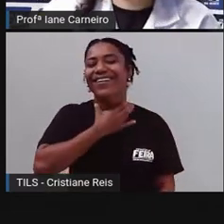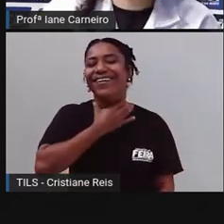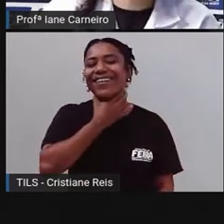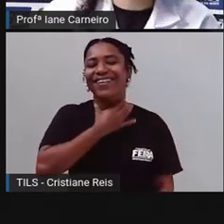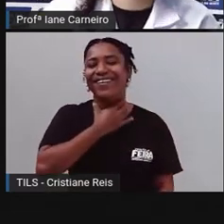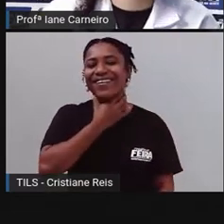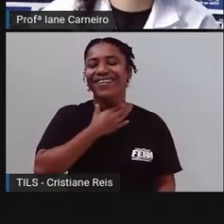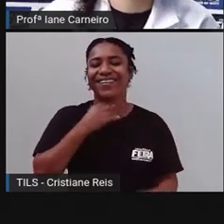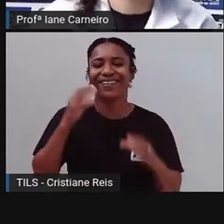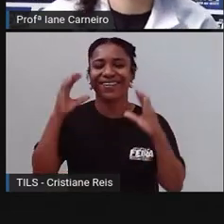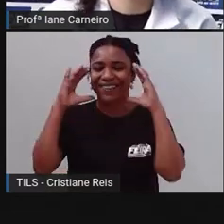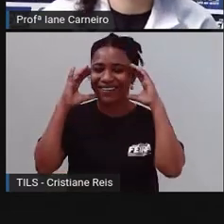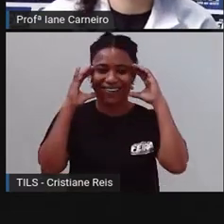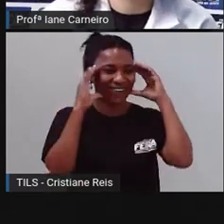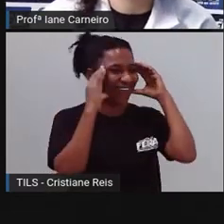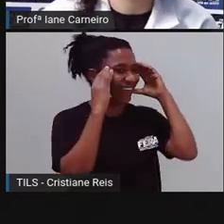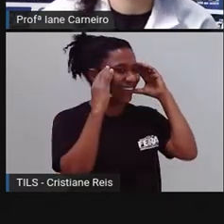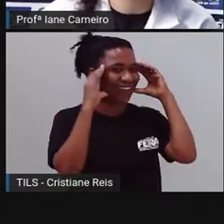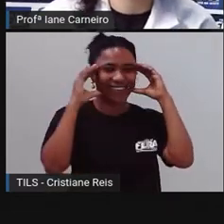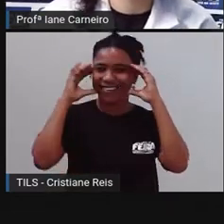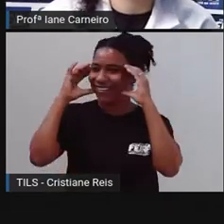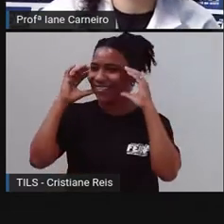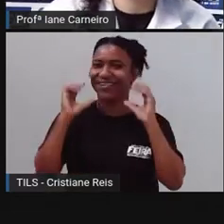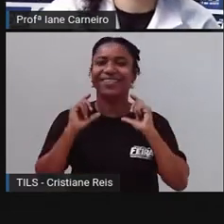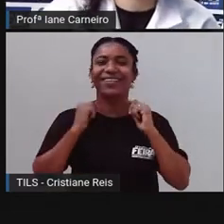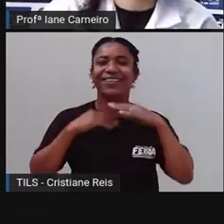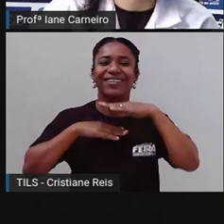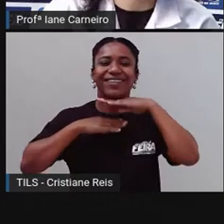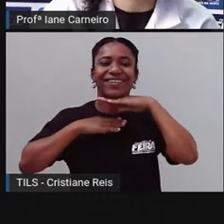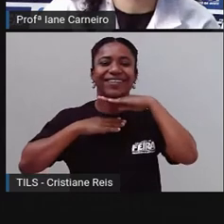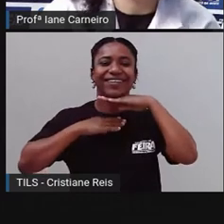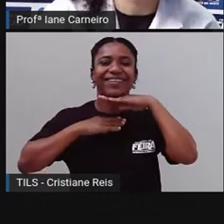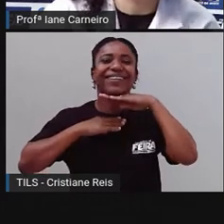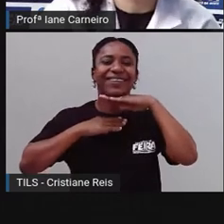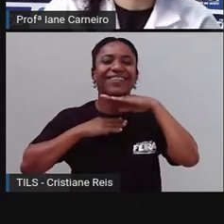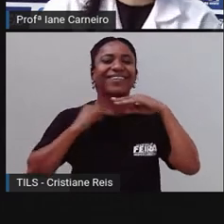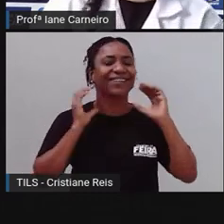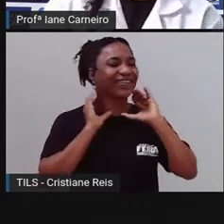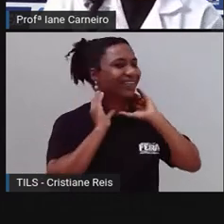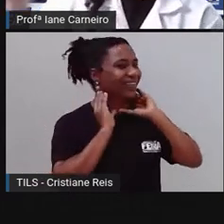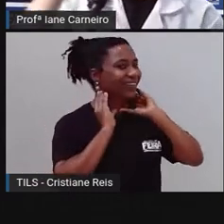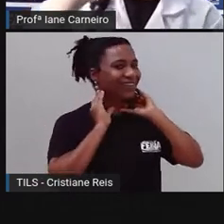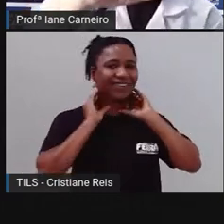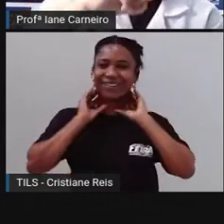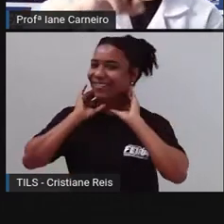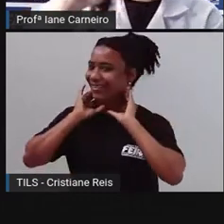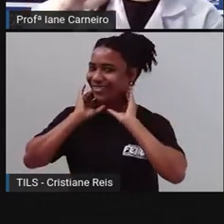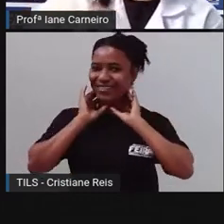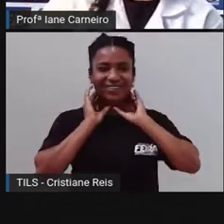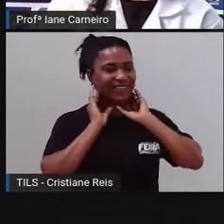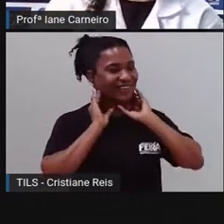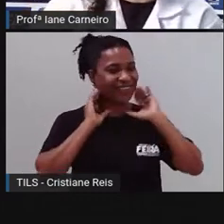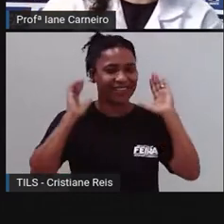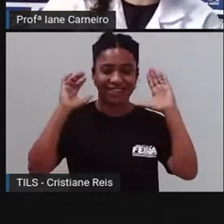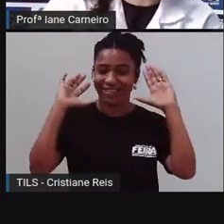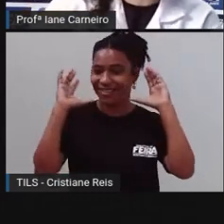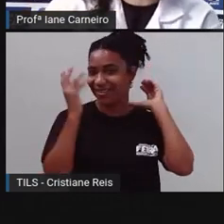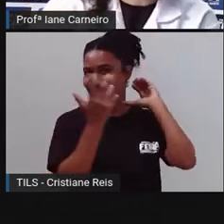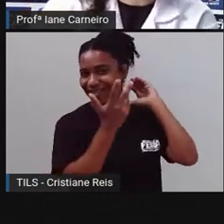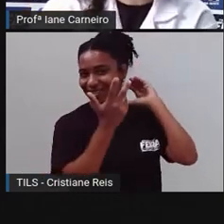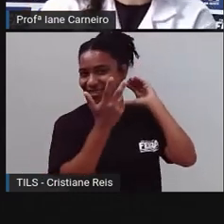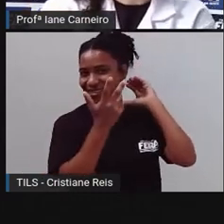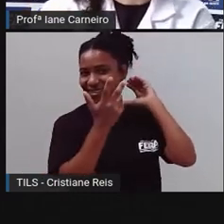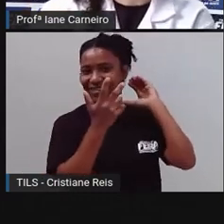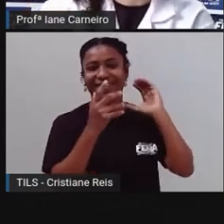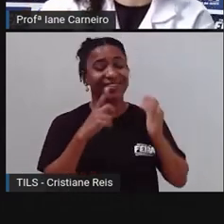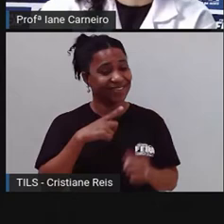Ó, pescoço. Escrevam aí. Pescoço. Quem acertou essa? Em outras aulas, a Pró tinha mostrado para vocês, não